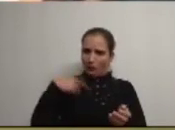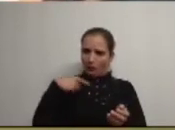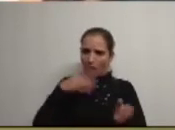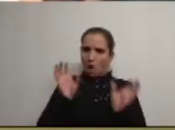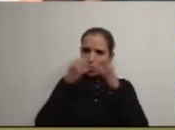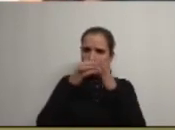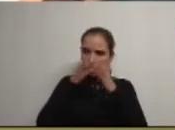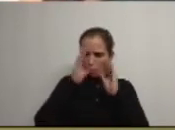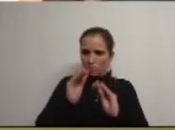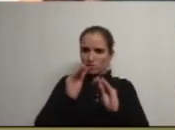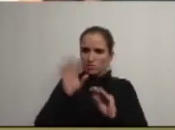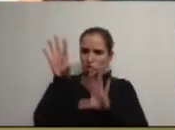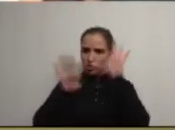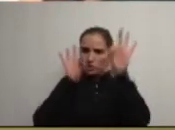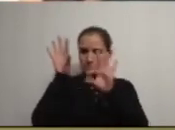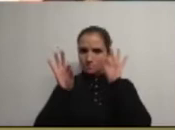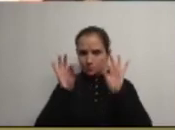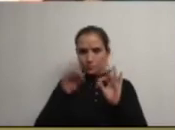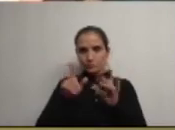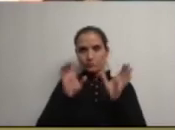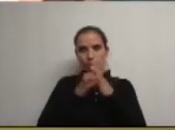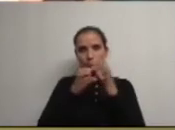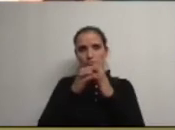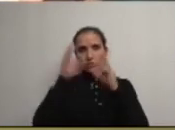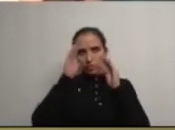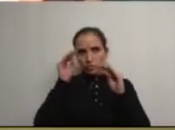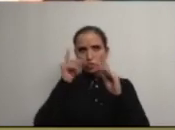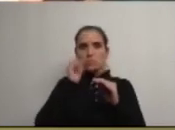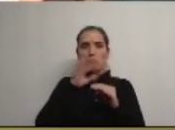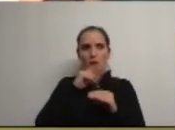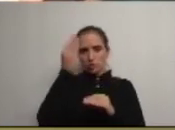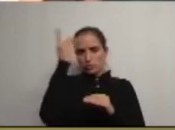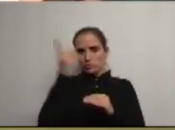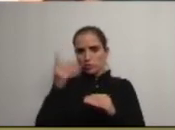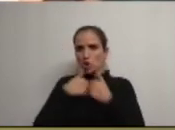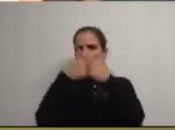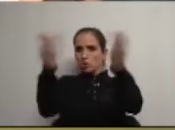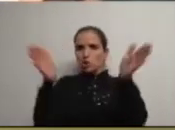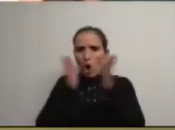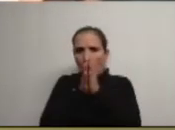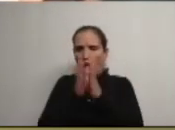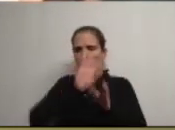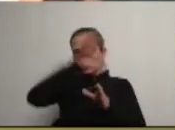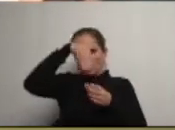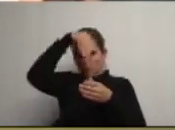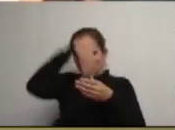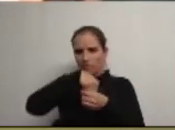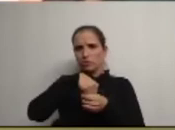educativa para escolher porque a comunidade educativa são os pais são os professores são todos todos que estamos